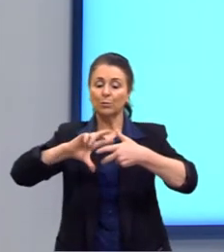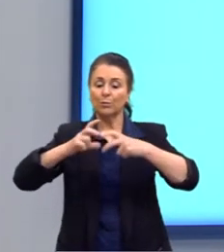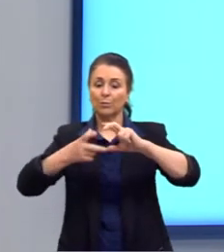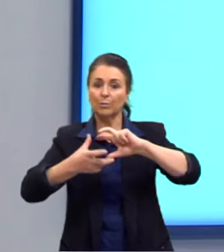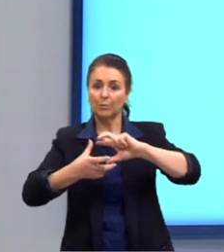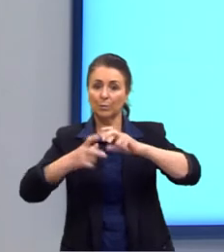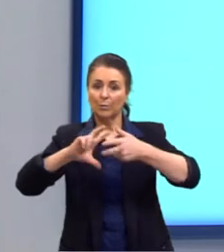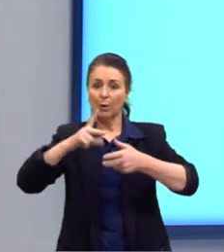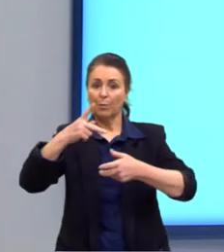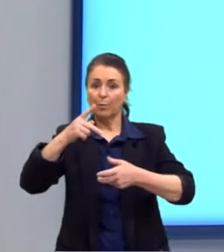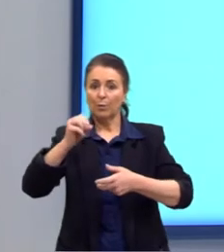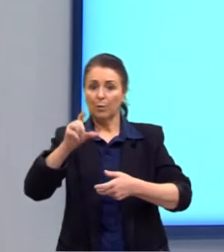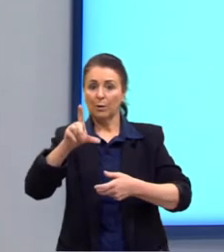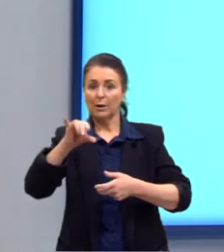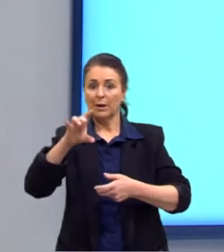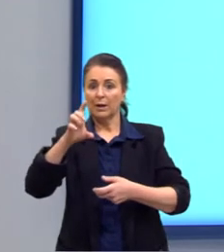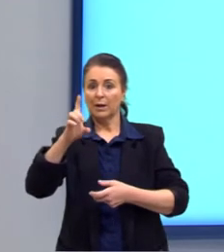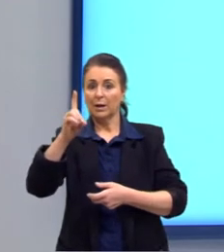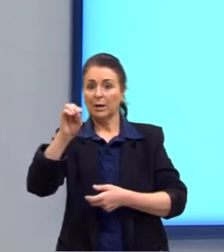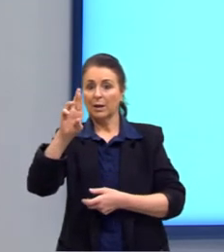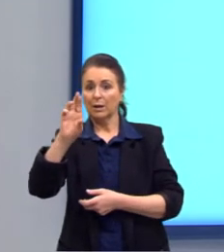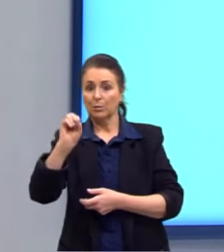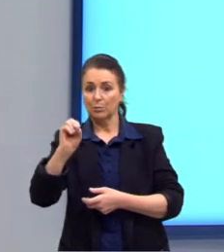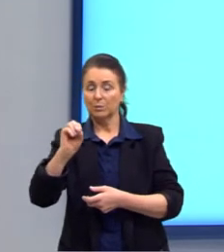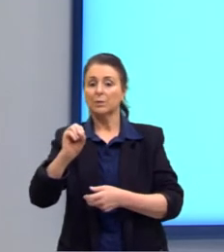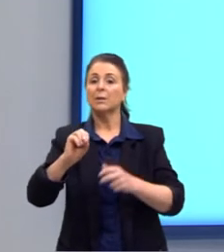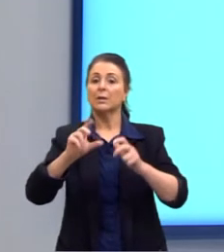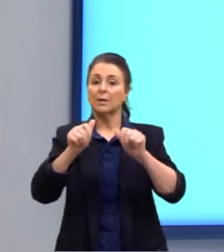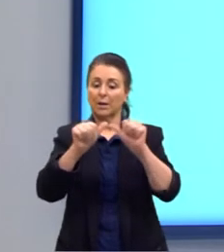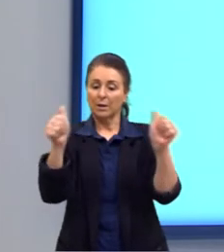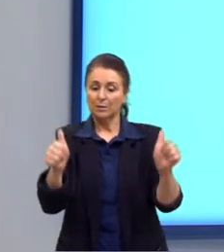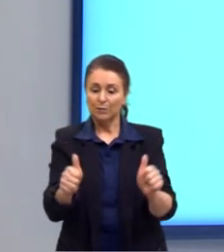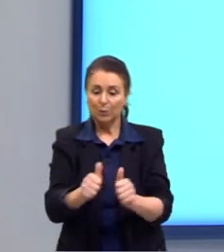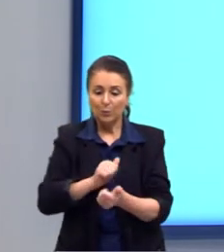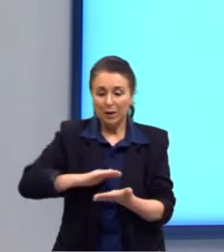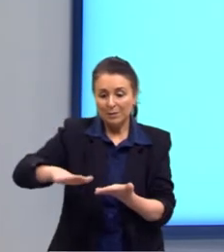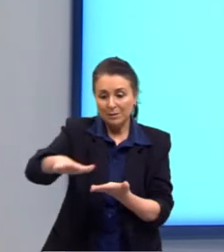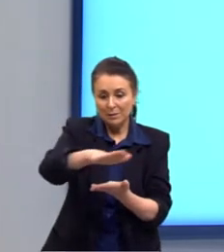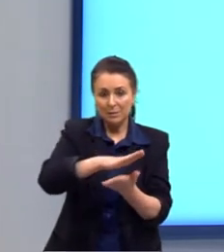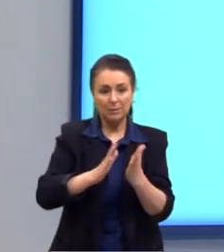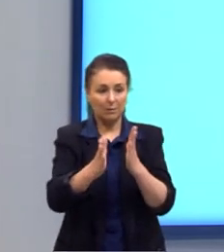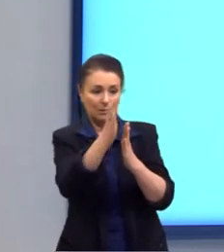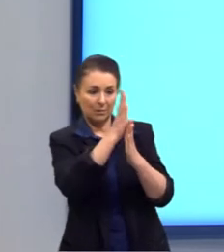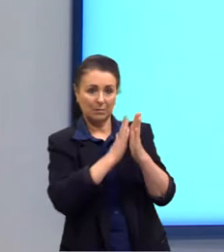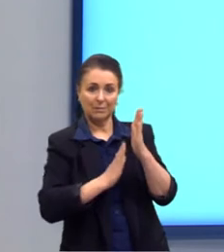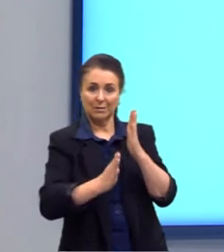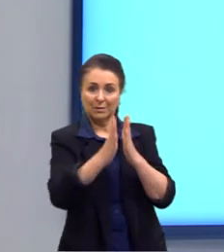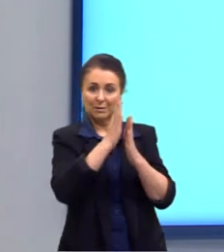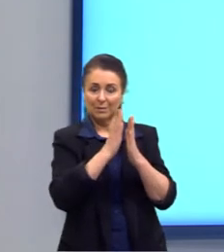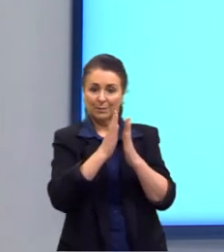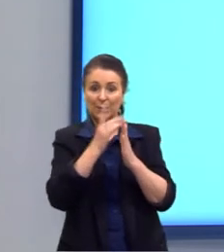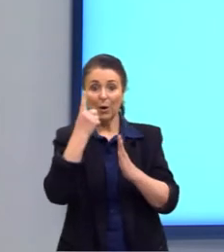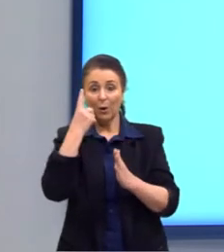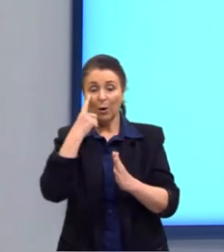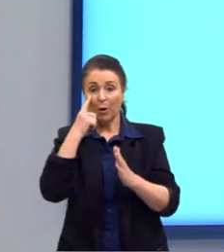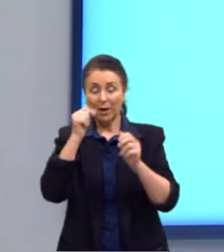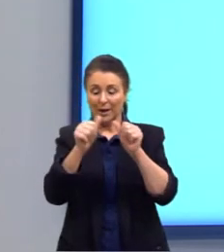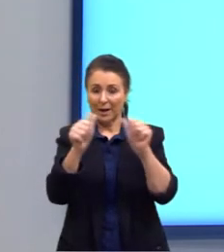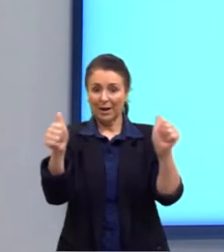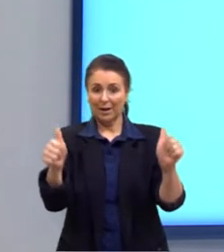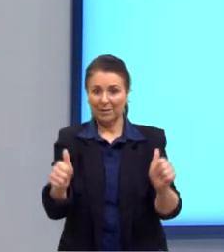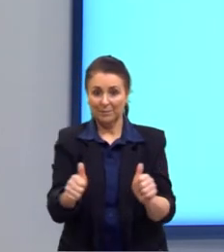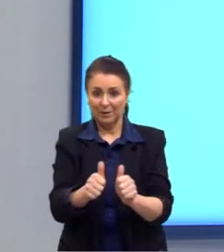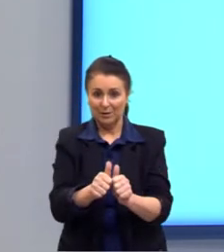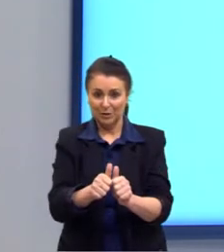ali formados por figuras planas. Então, aqui eu trouxe imagem para vocês de alguns sólidos